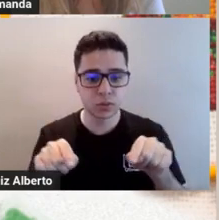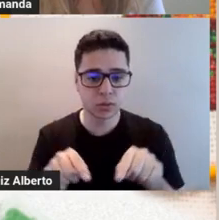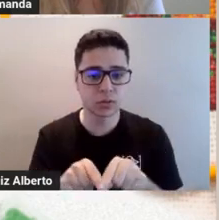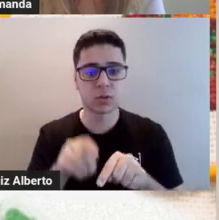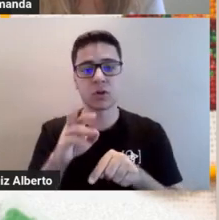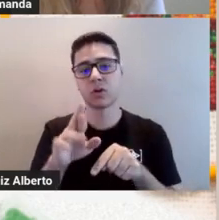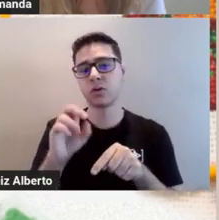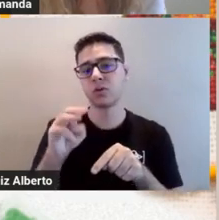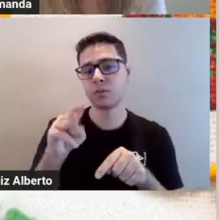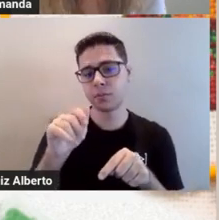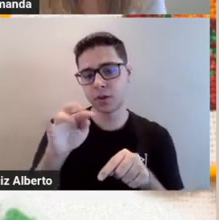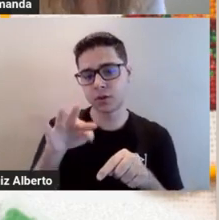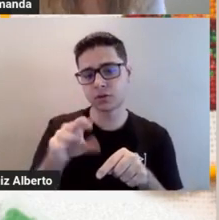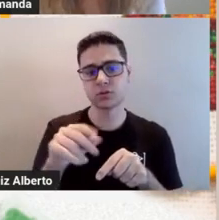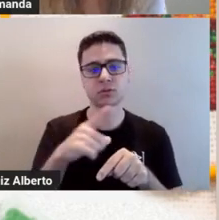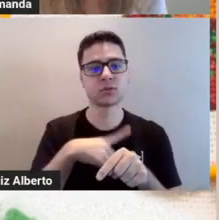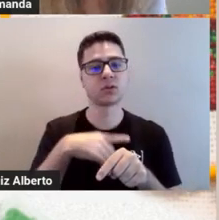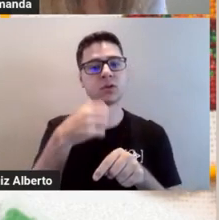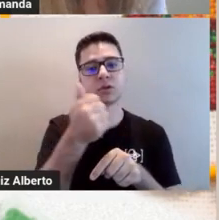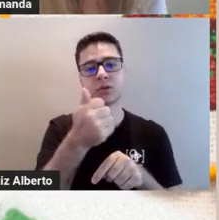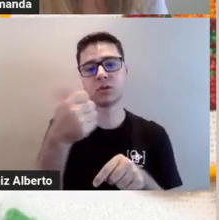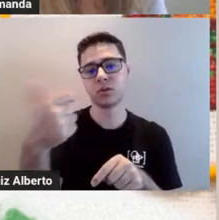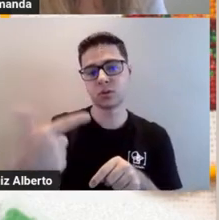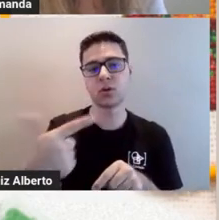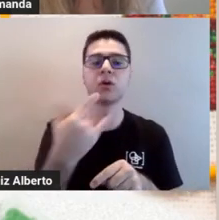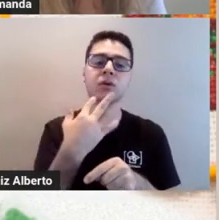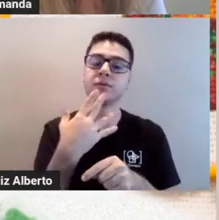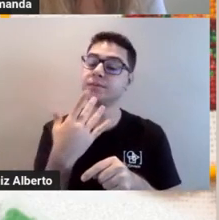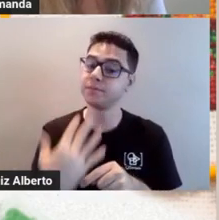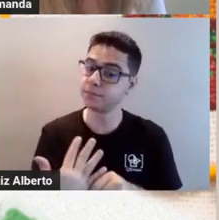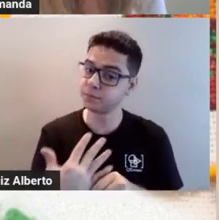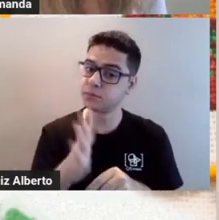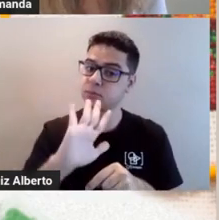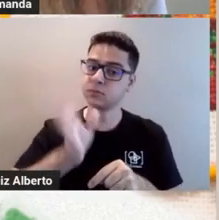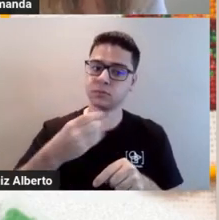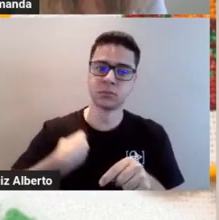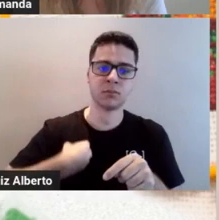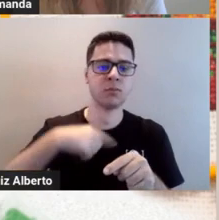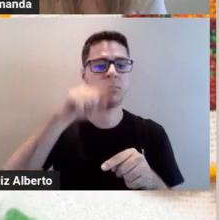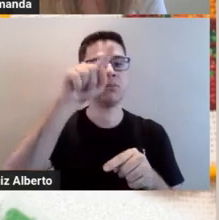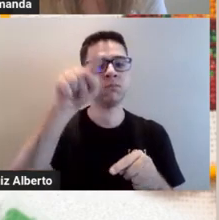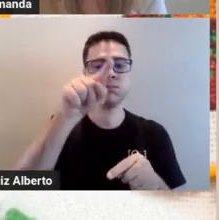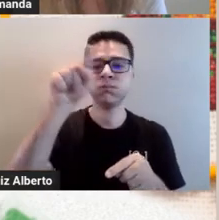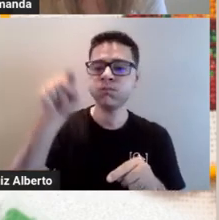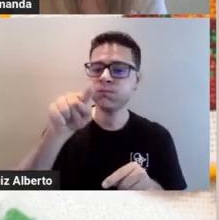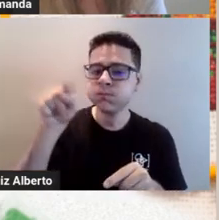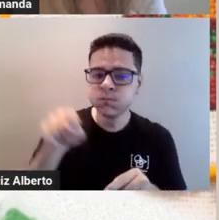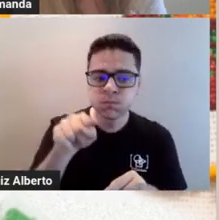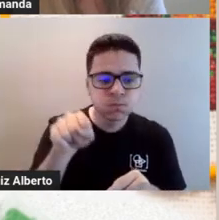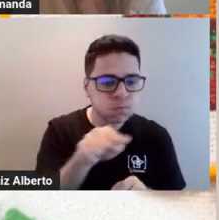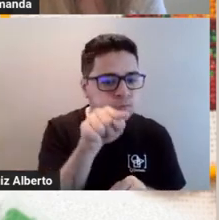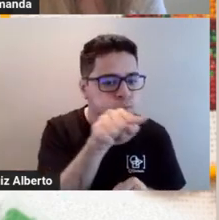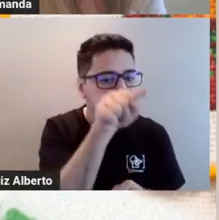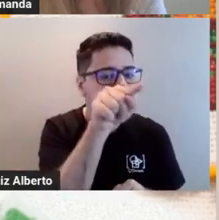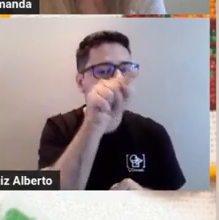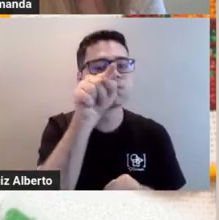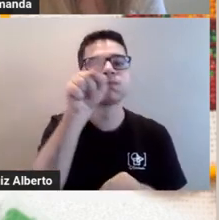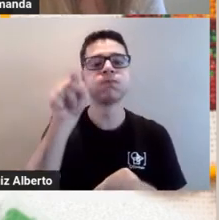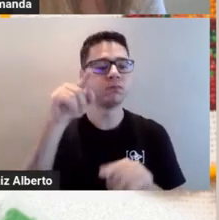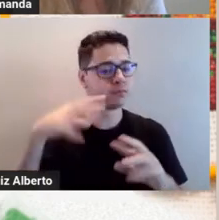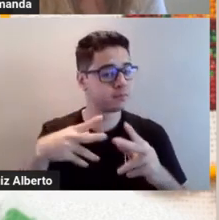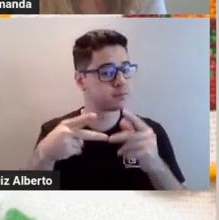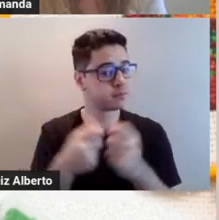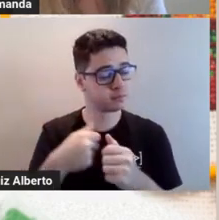cromático, ele é formado por 12 cores. Que estão ali na sequência. Distribuídas aqui como